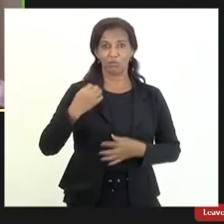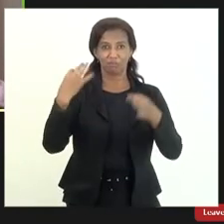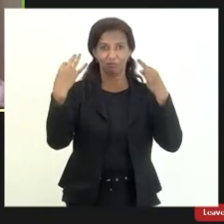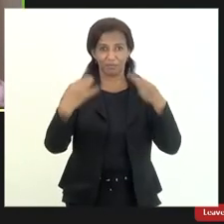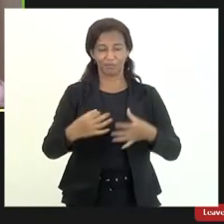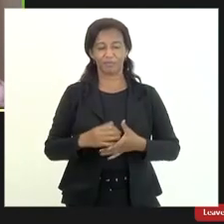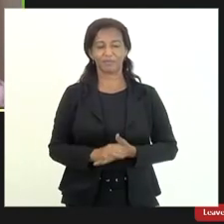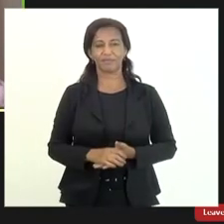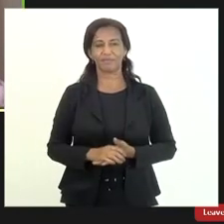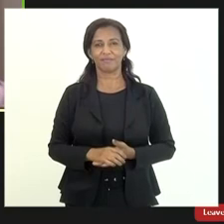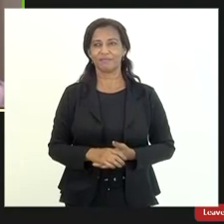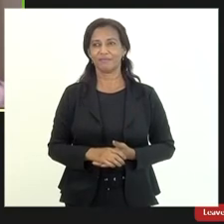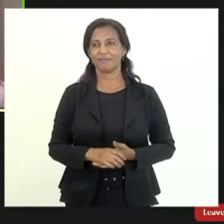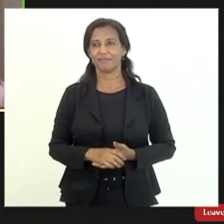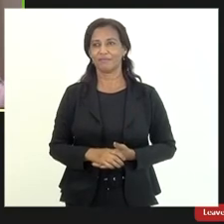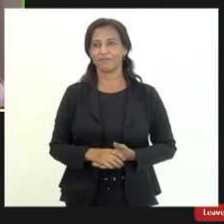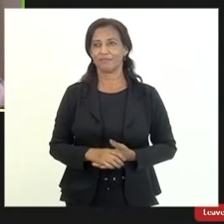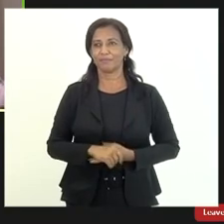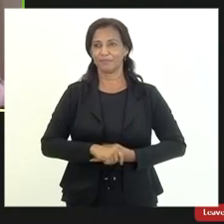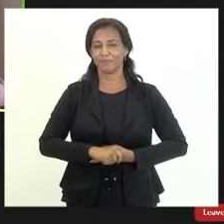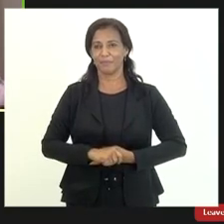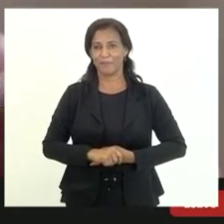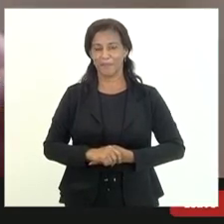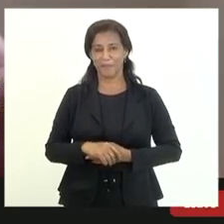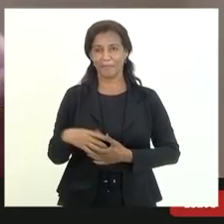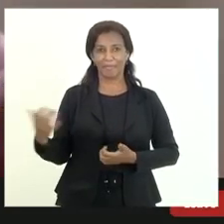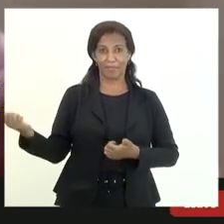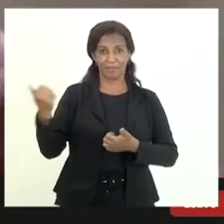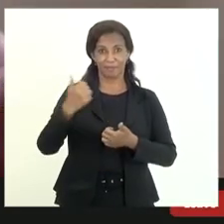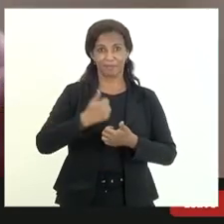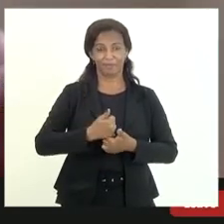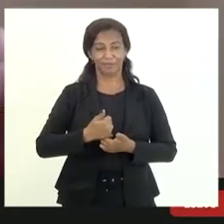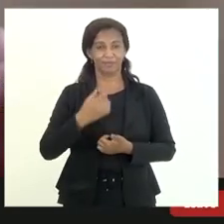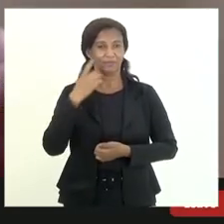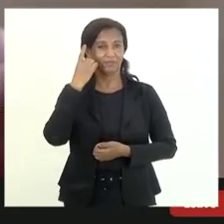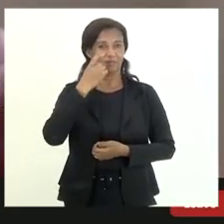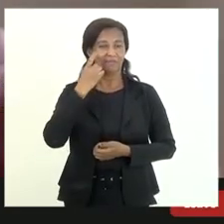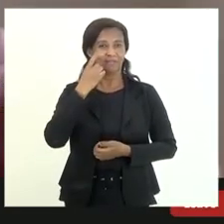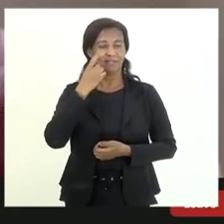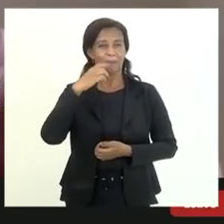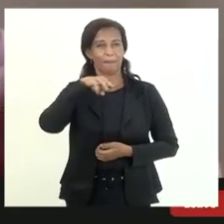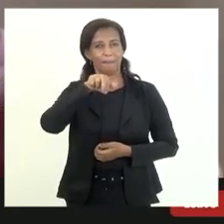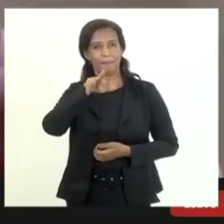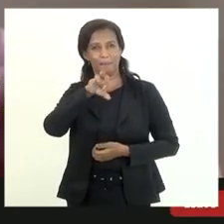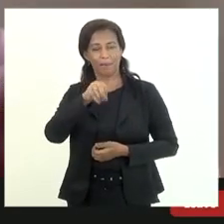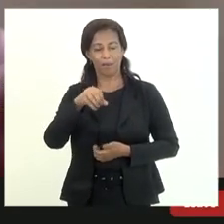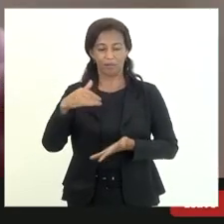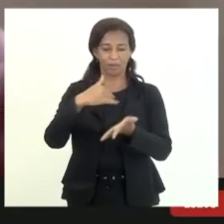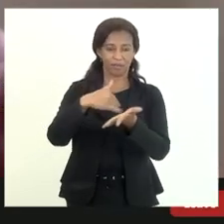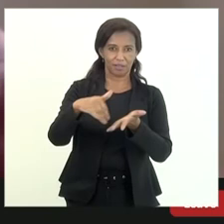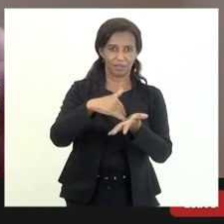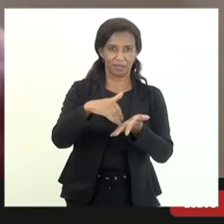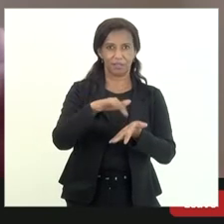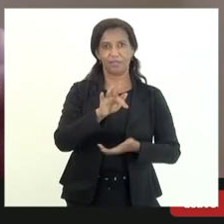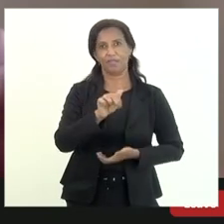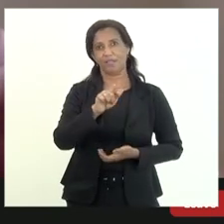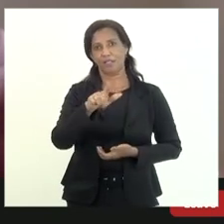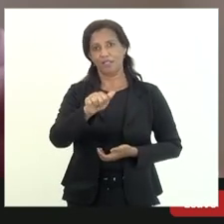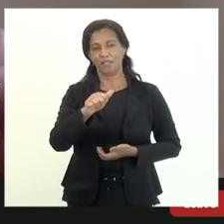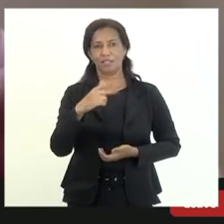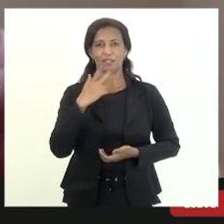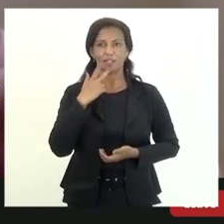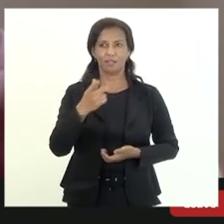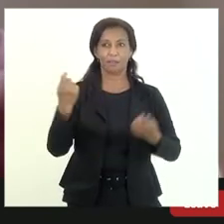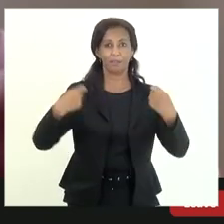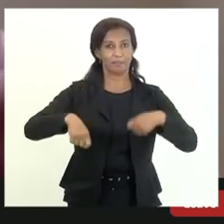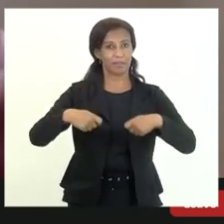falar uma coisinha mais que eu esqueci é o seguinte tem uma outra coisa que é que a secretaria de fazenda ela diz que